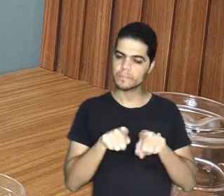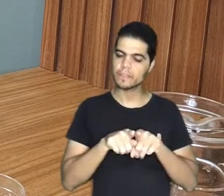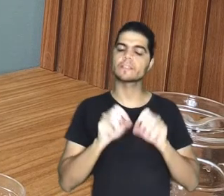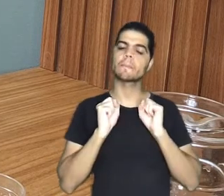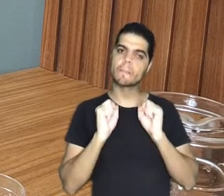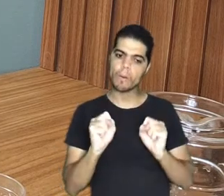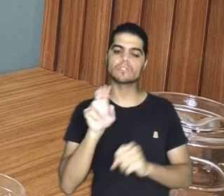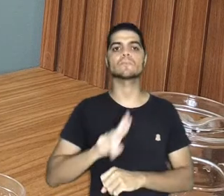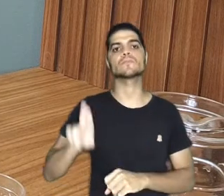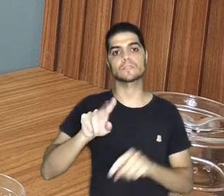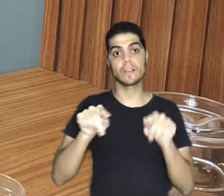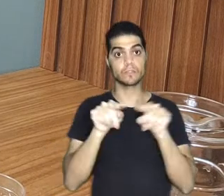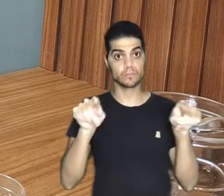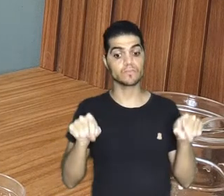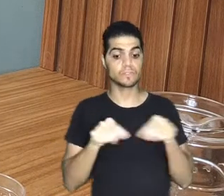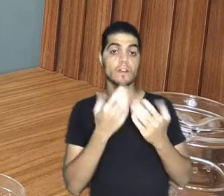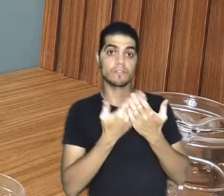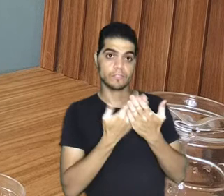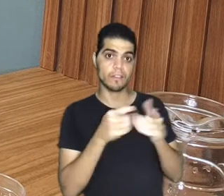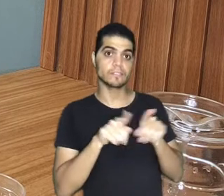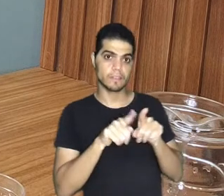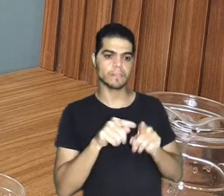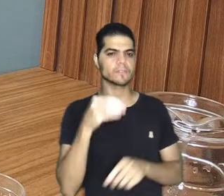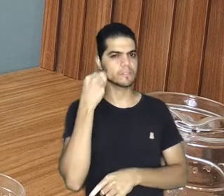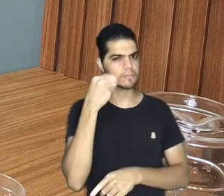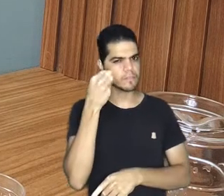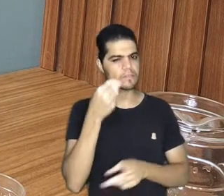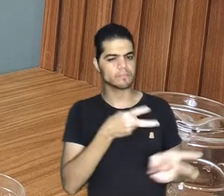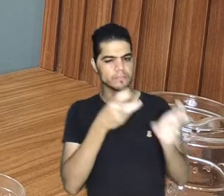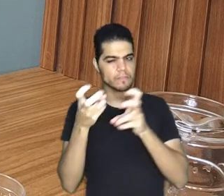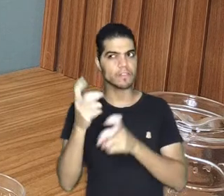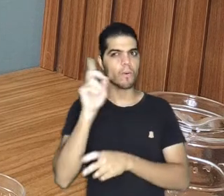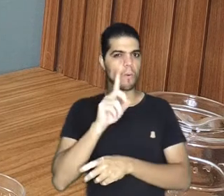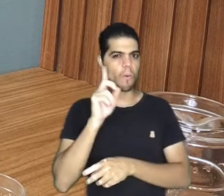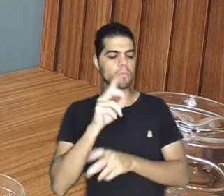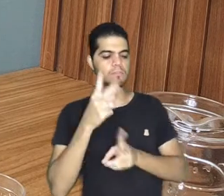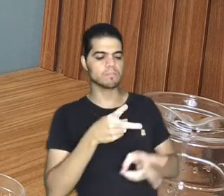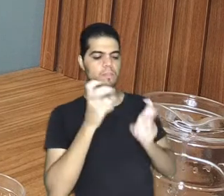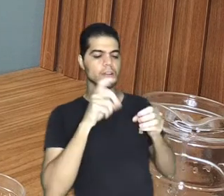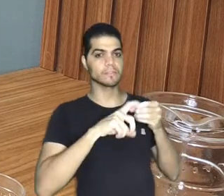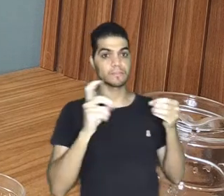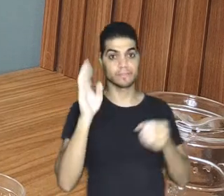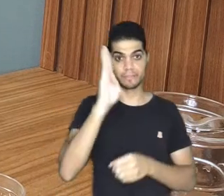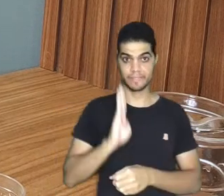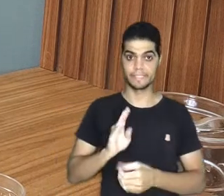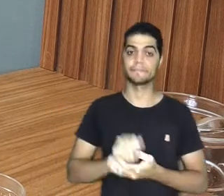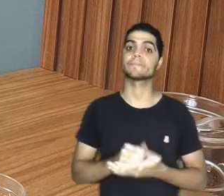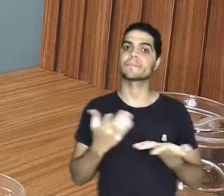pode também ser utilizado na sala, justamente para eles depois terem essa percepção de como o americano olha para a nossa independência.